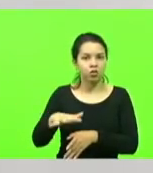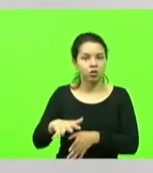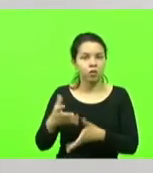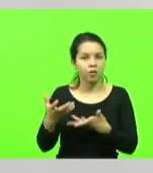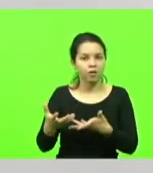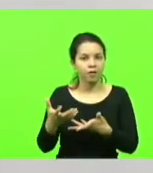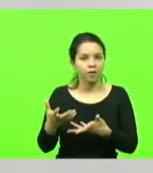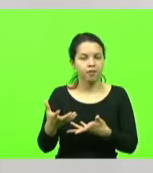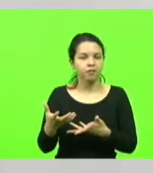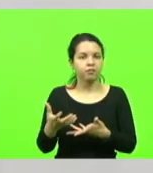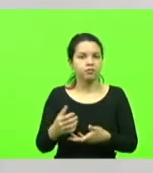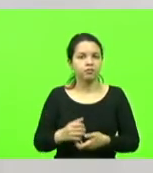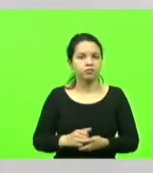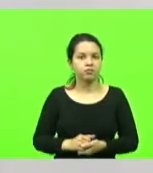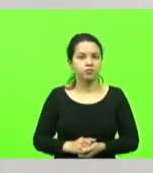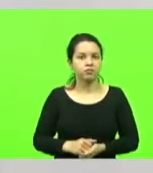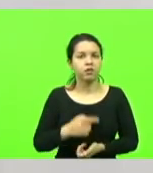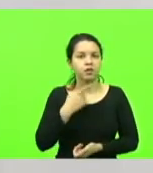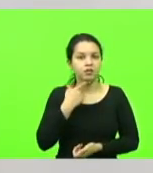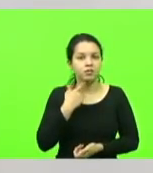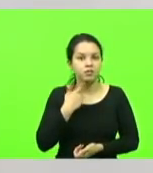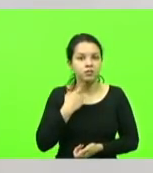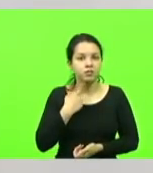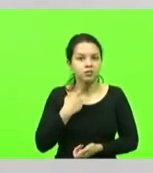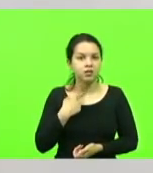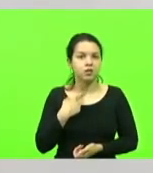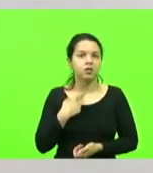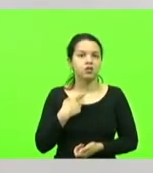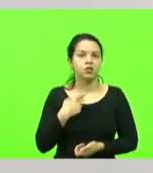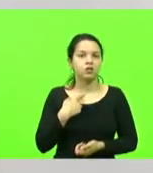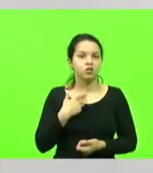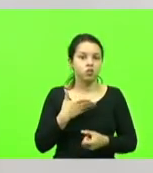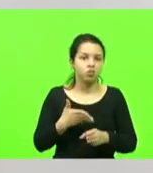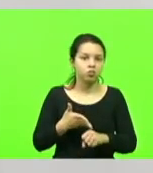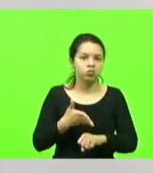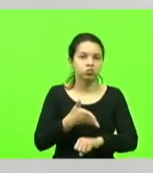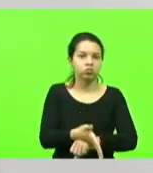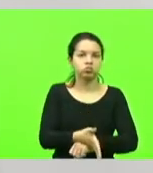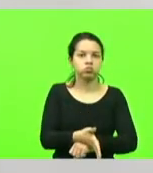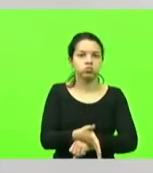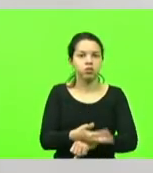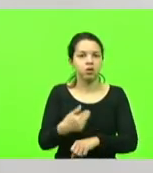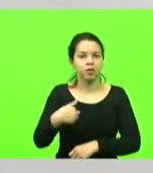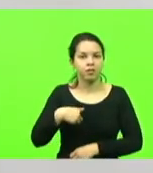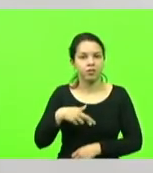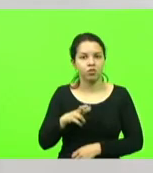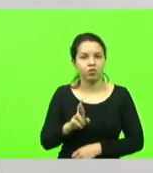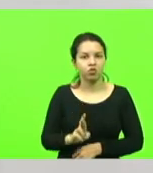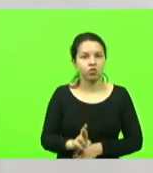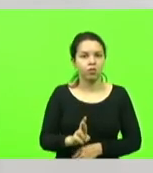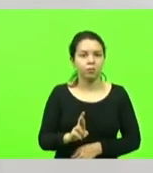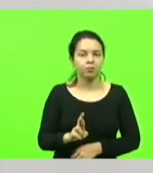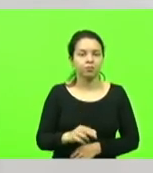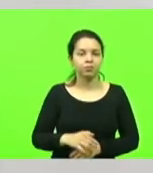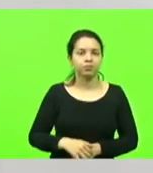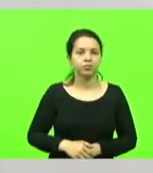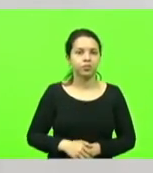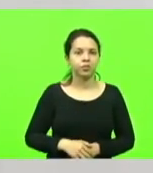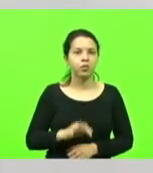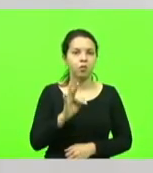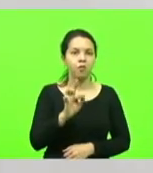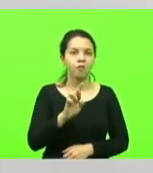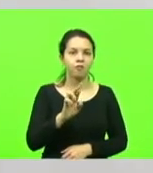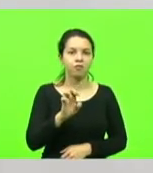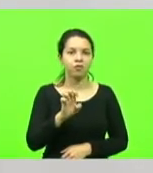a carreira da religiosidade, o Frei Egídio,